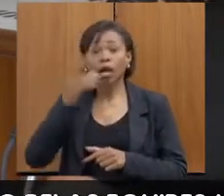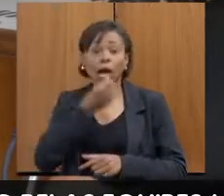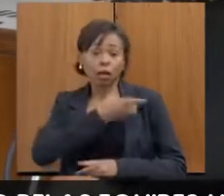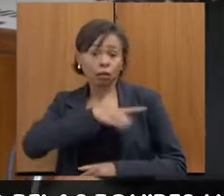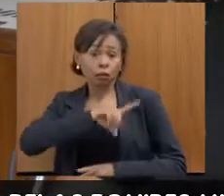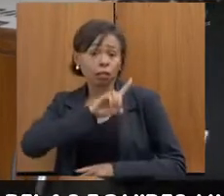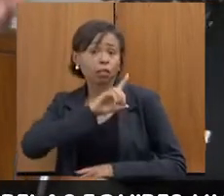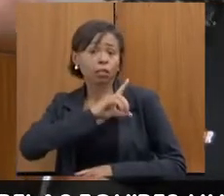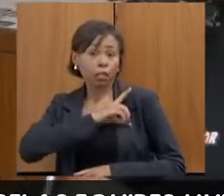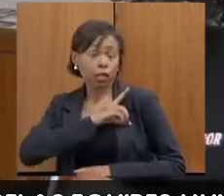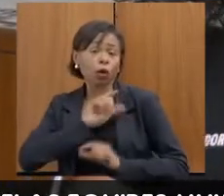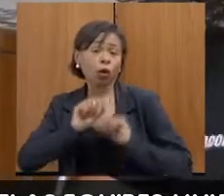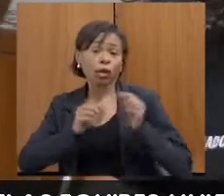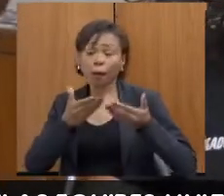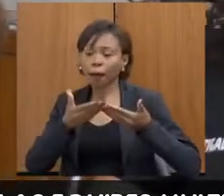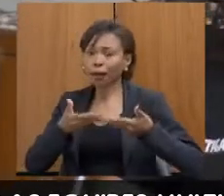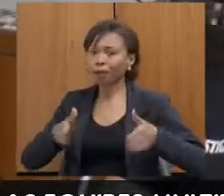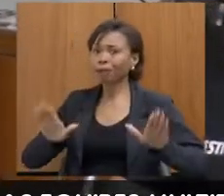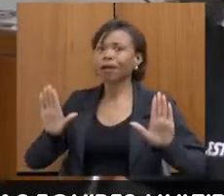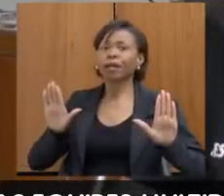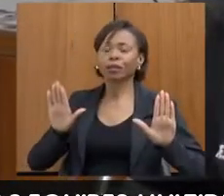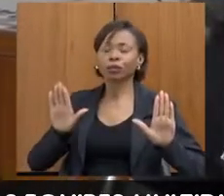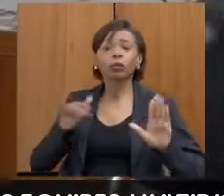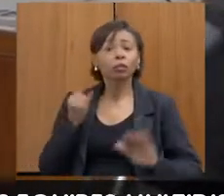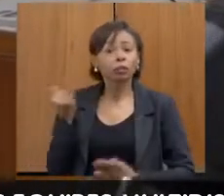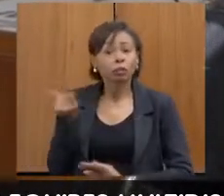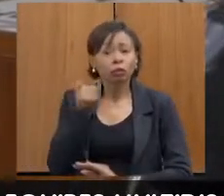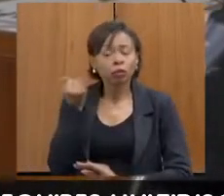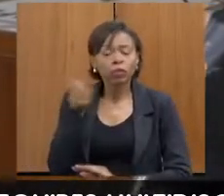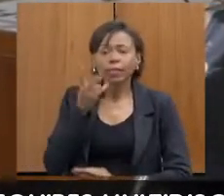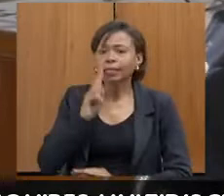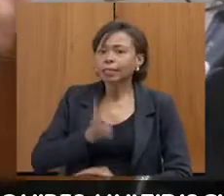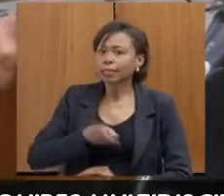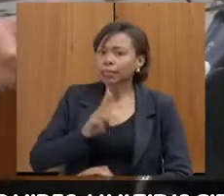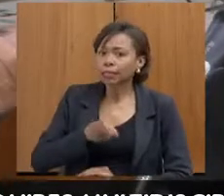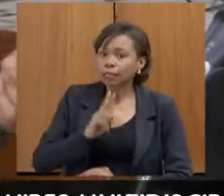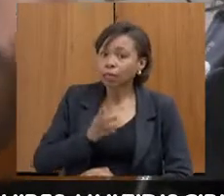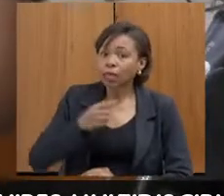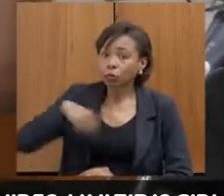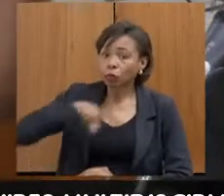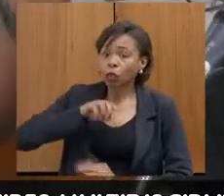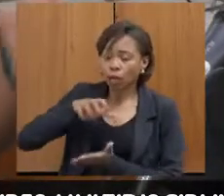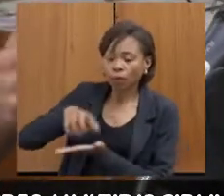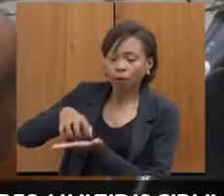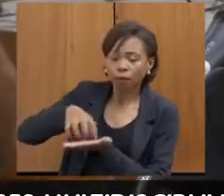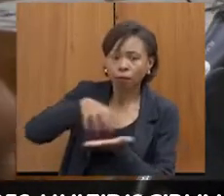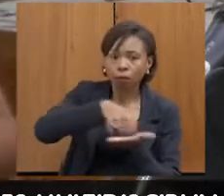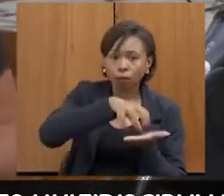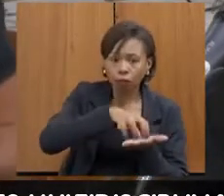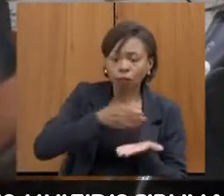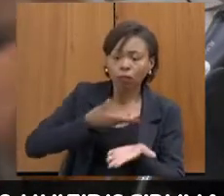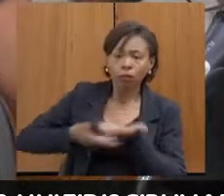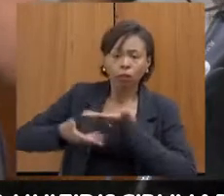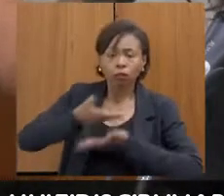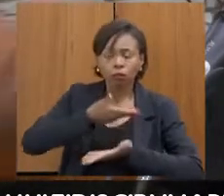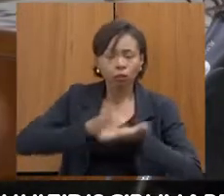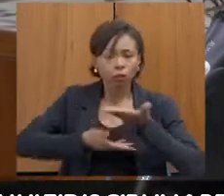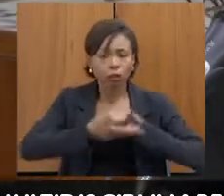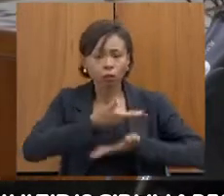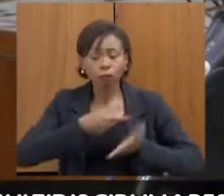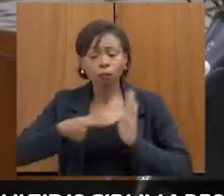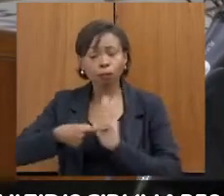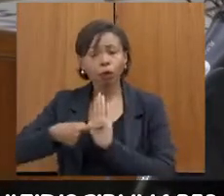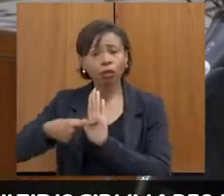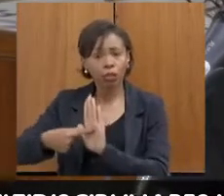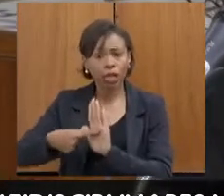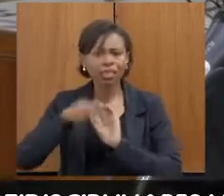torna algo mais aberto. Então, inclusive, a importância da gente estar sempre inserido na rede, é importante a gente estar lá para mostrar que a delegacia